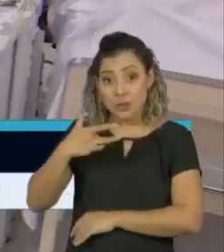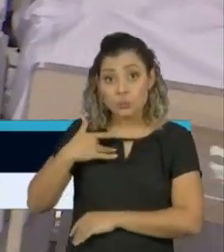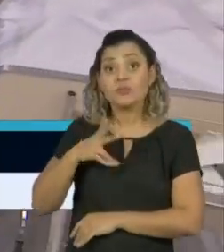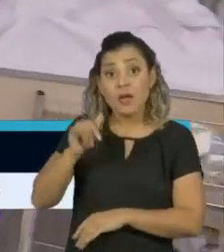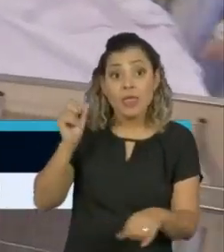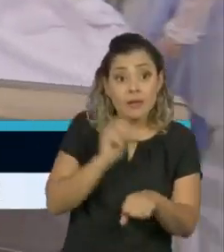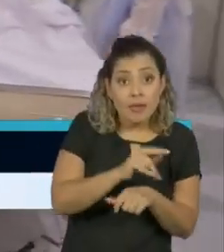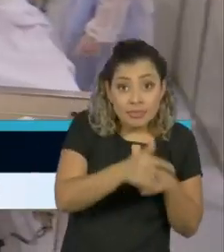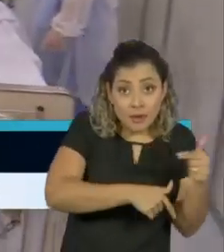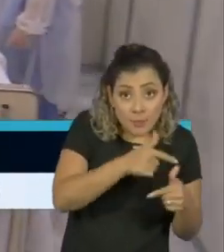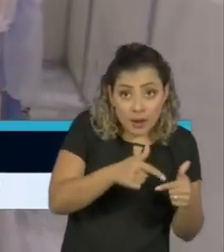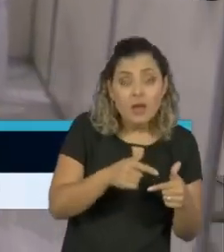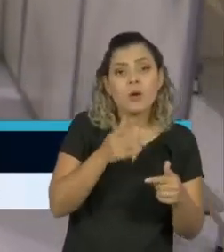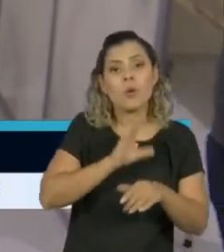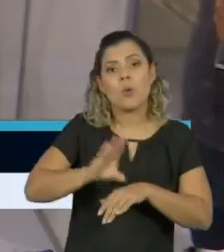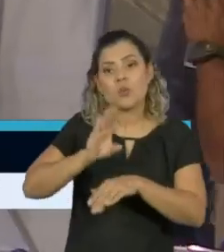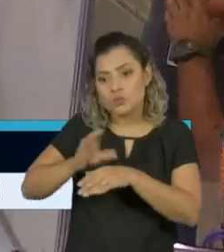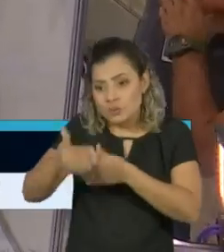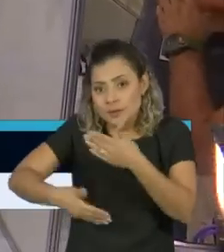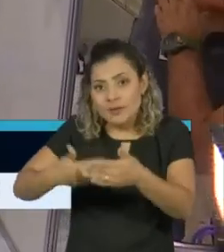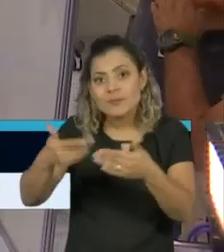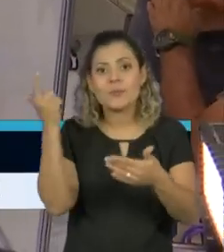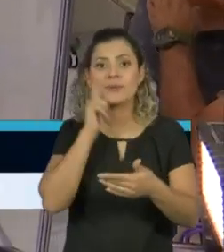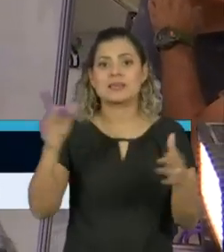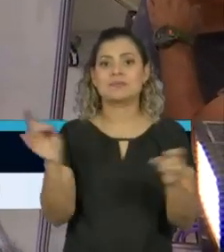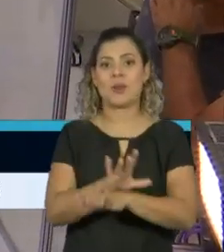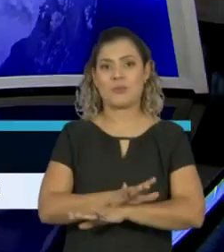vão trabalhar no local terminam a fase de treinamentos.